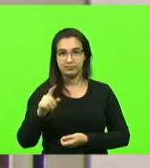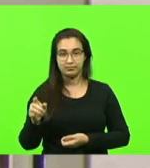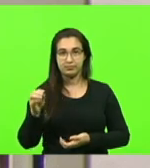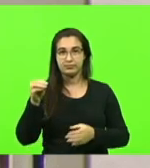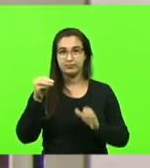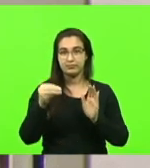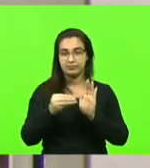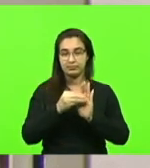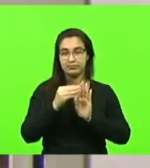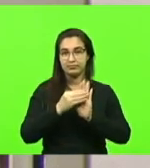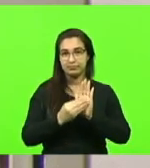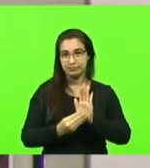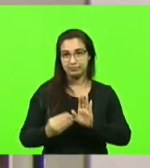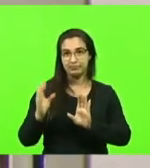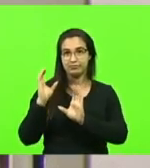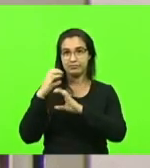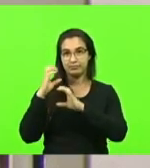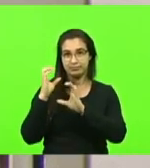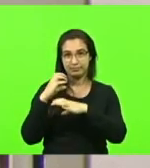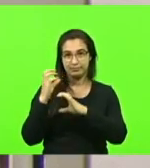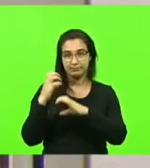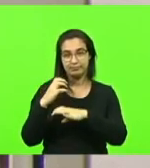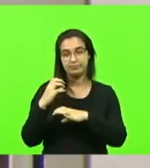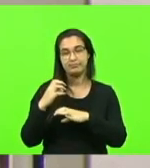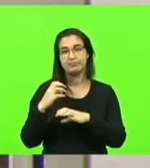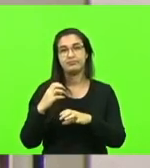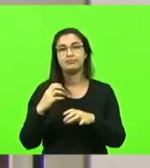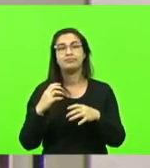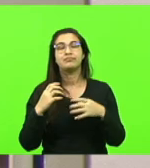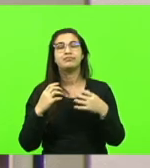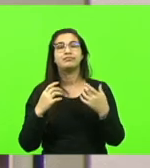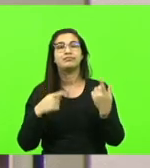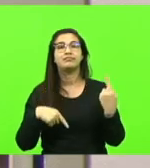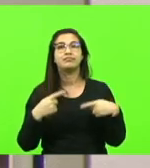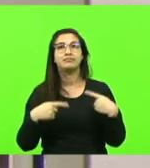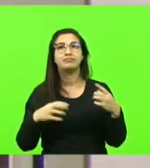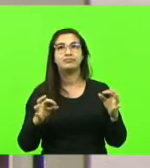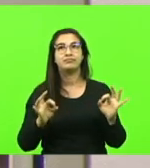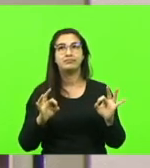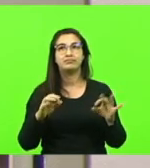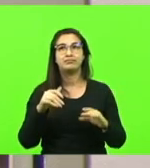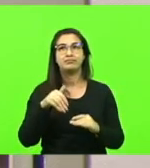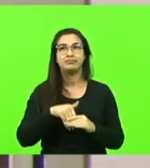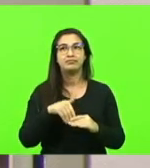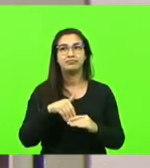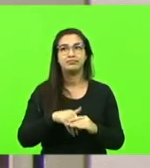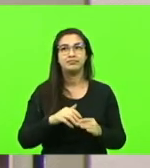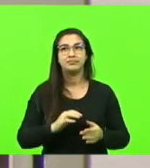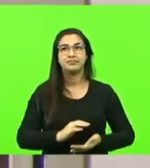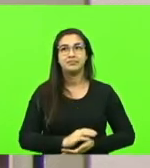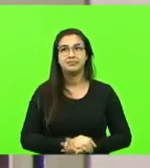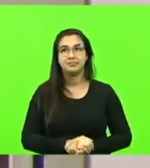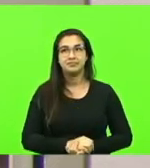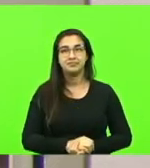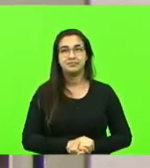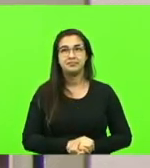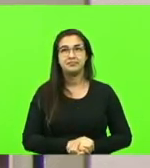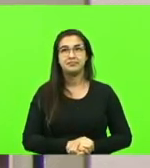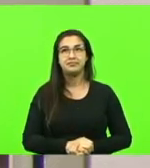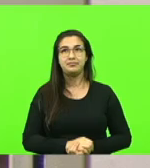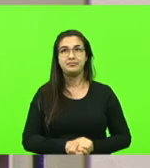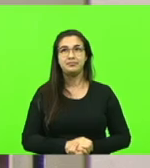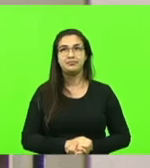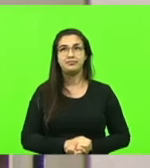índice científico Alper Dozier. Em discussão. Não havendo quem queira discutir, em votação. Deputados que aprovam,